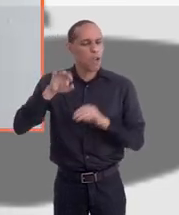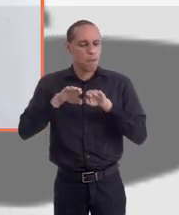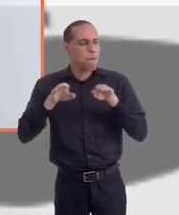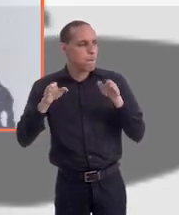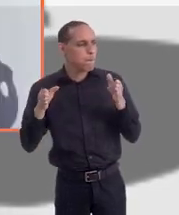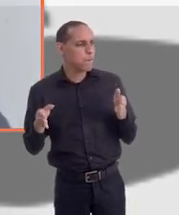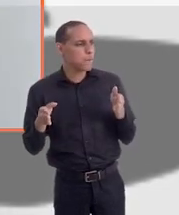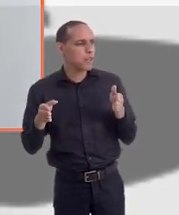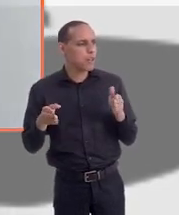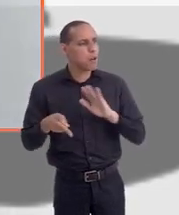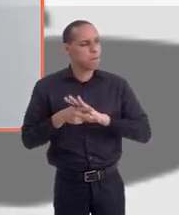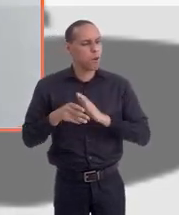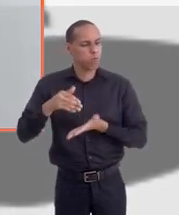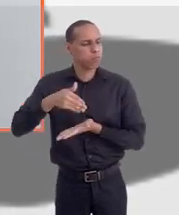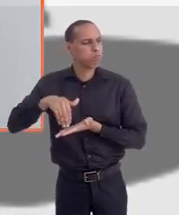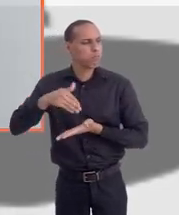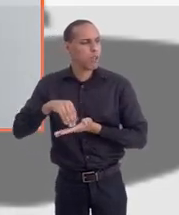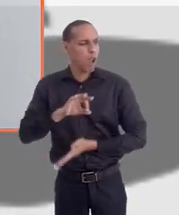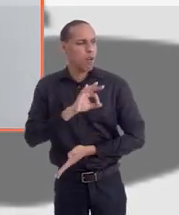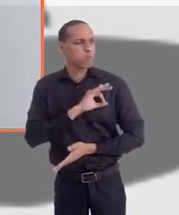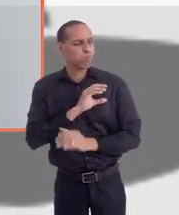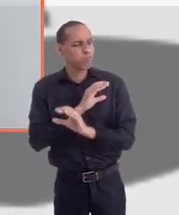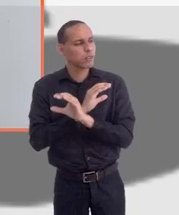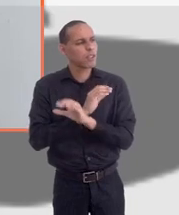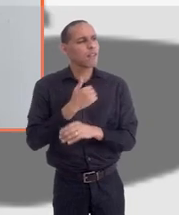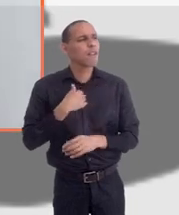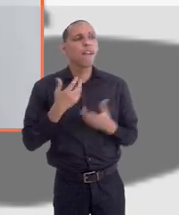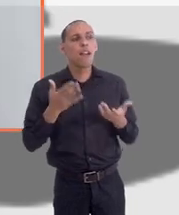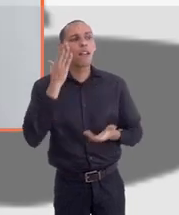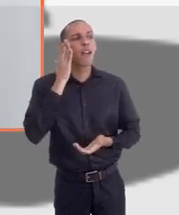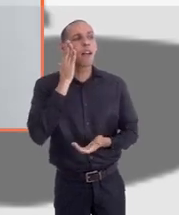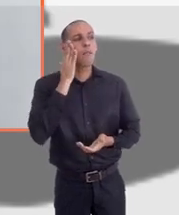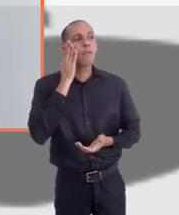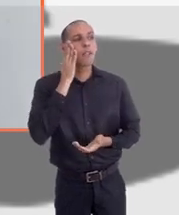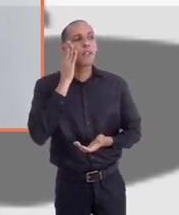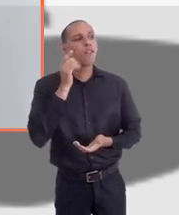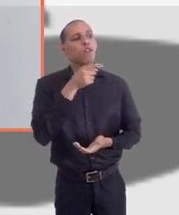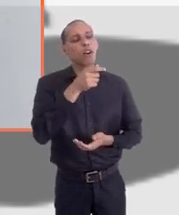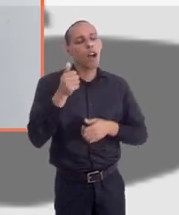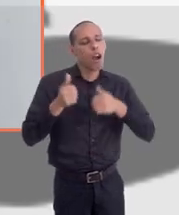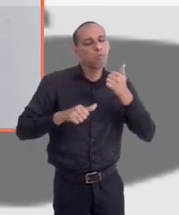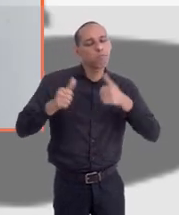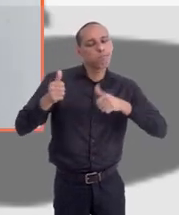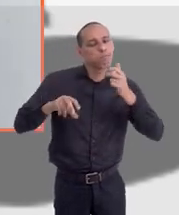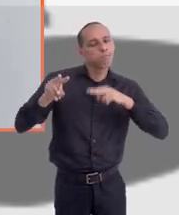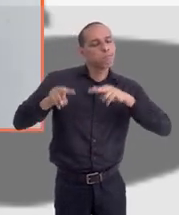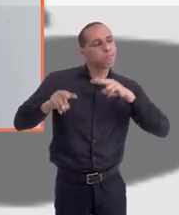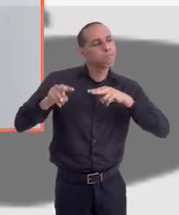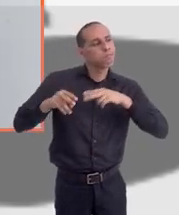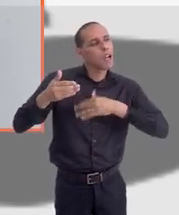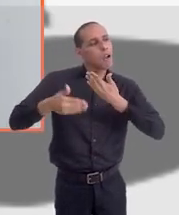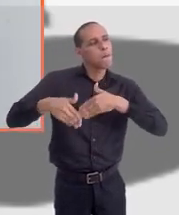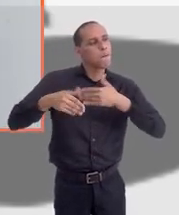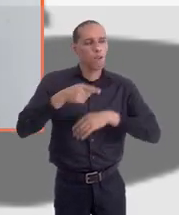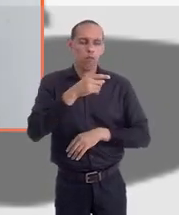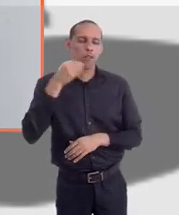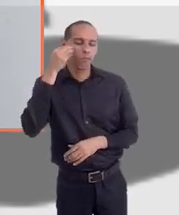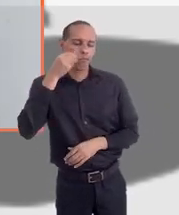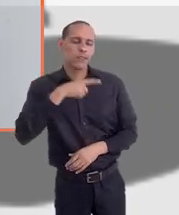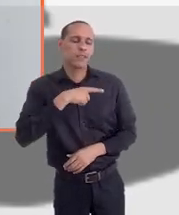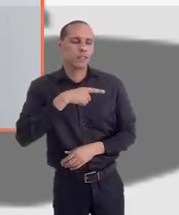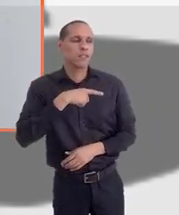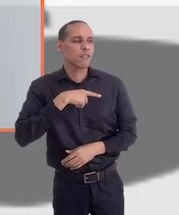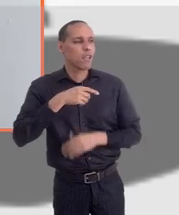da Secretaria da Polícia Civil. Eu queria a opinião, qual a avaliação que você fez em relação a essa prova? Você que tem